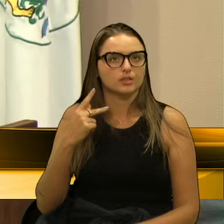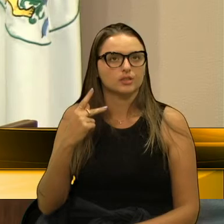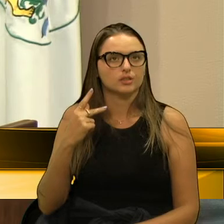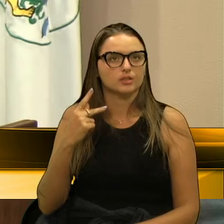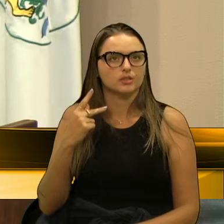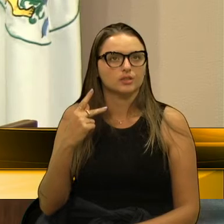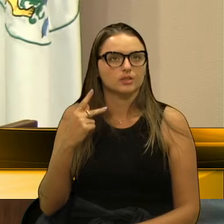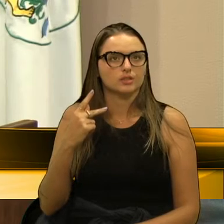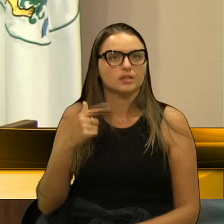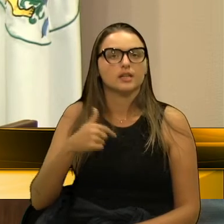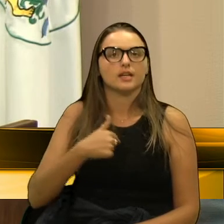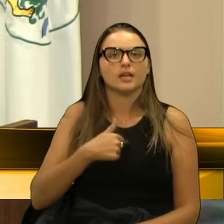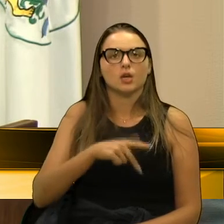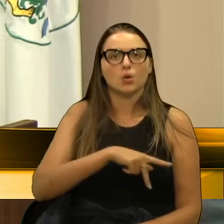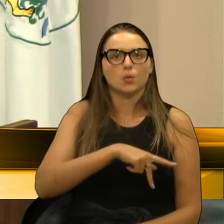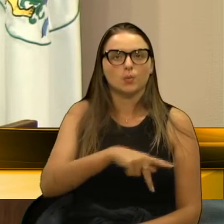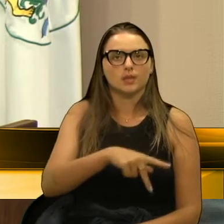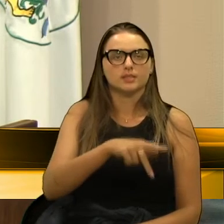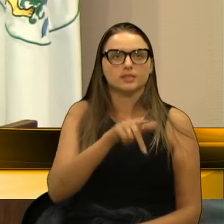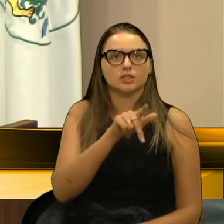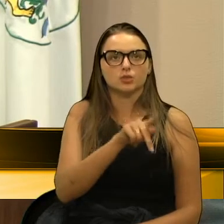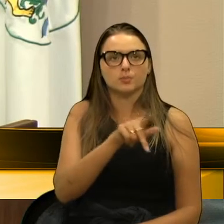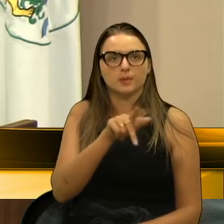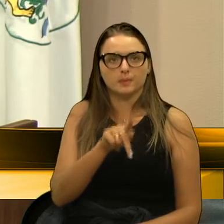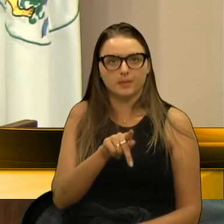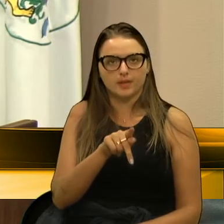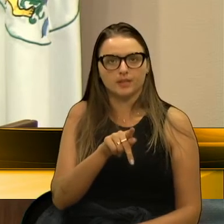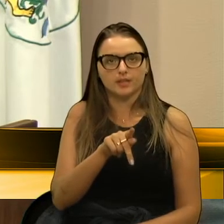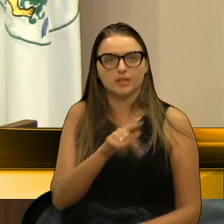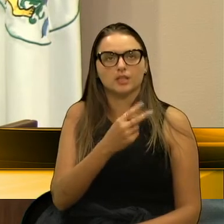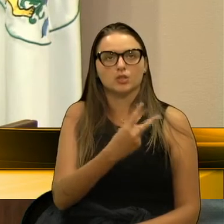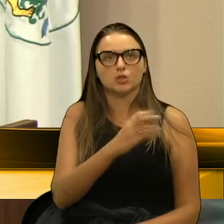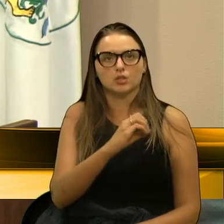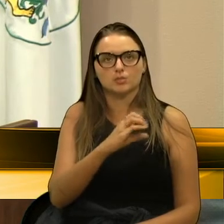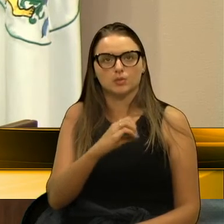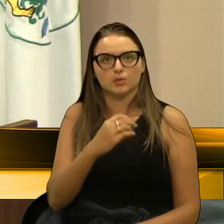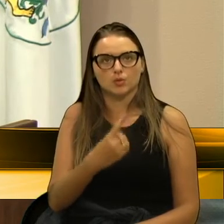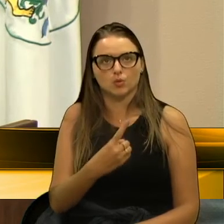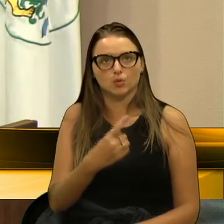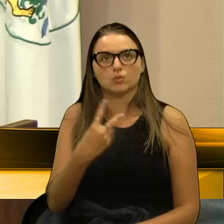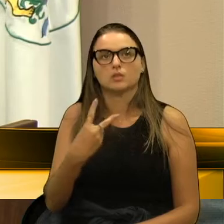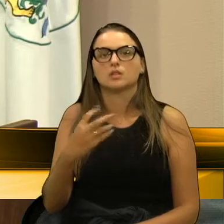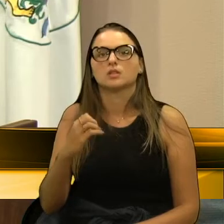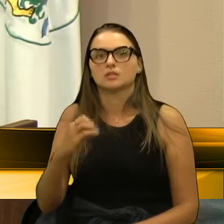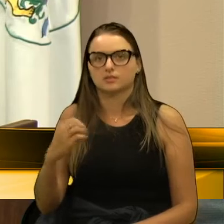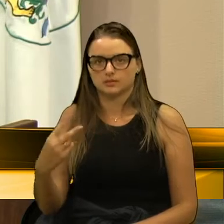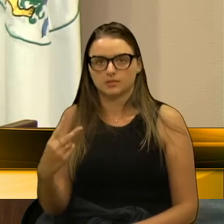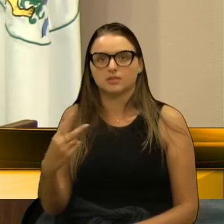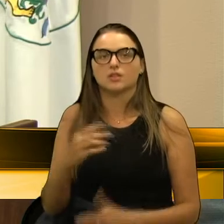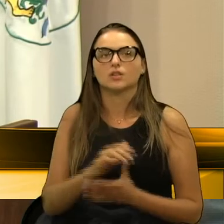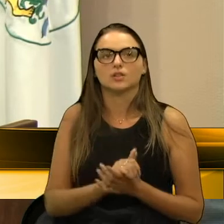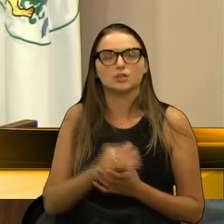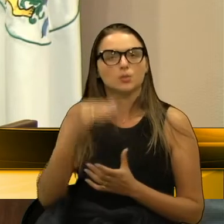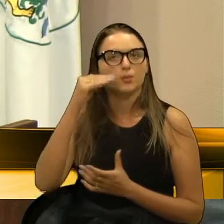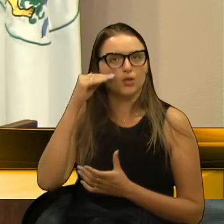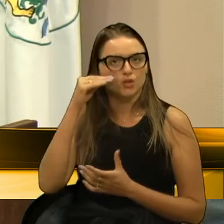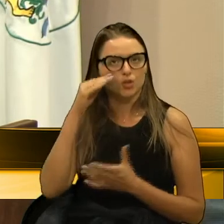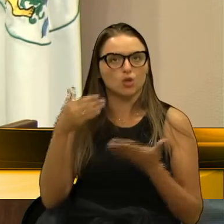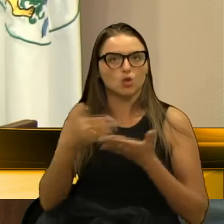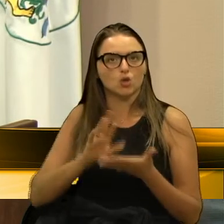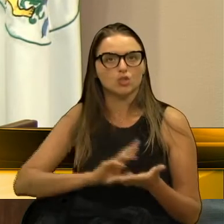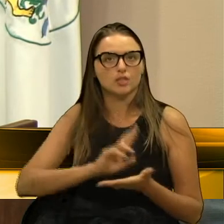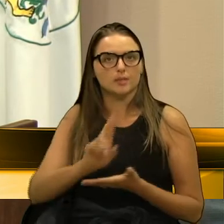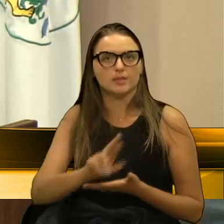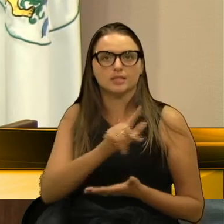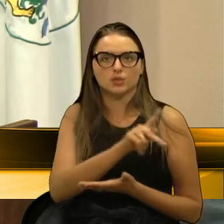fui presidente do Progressista, Partido Progressista, em 2001 e 2002. Hoje o Bortola representa aquele maravilhoso